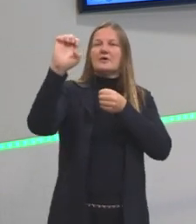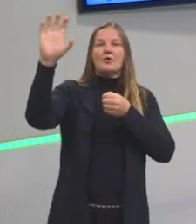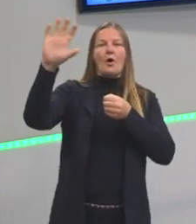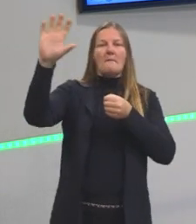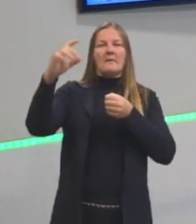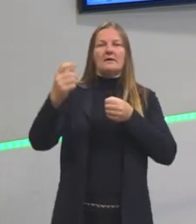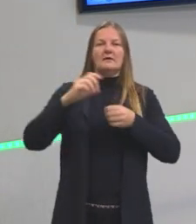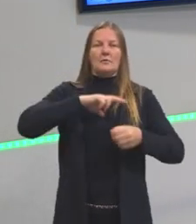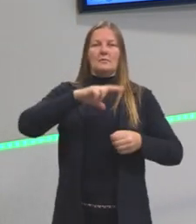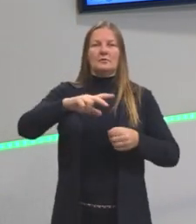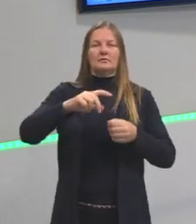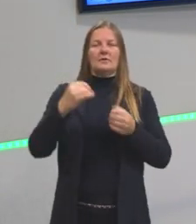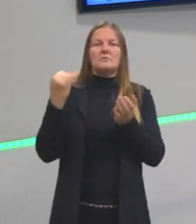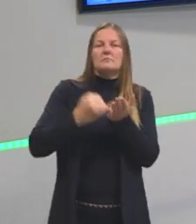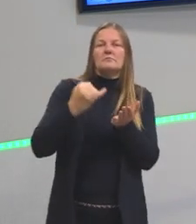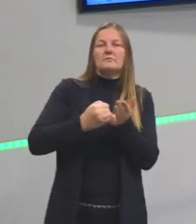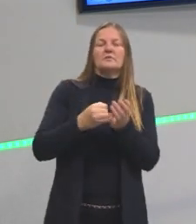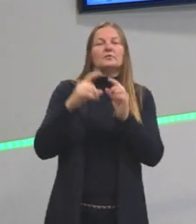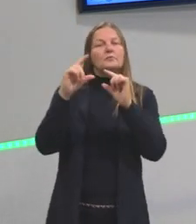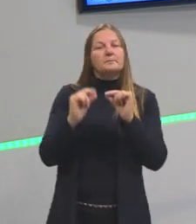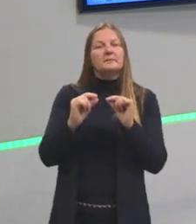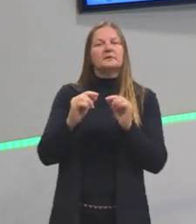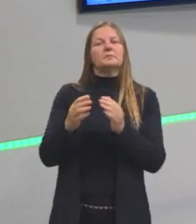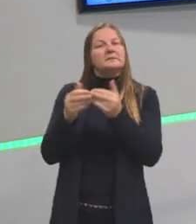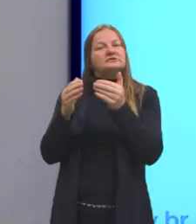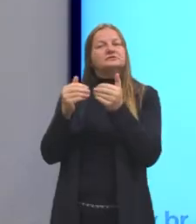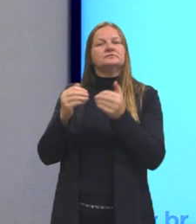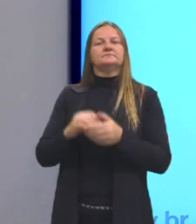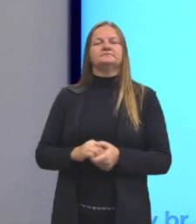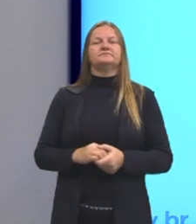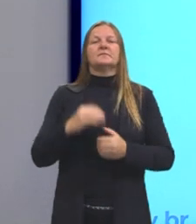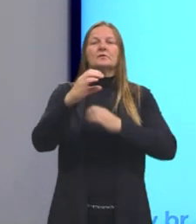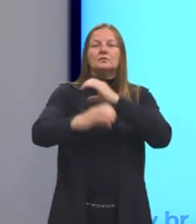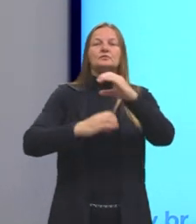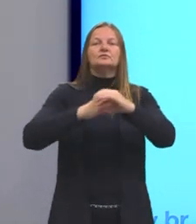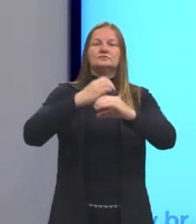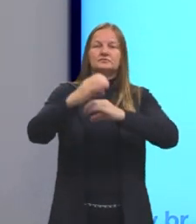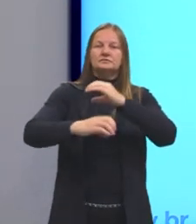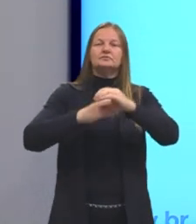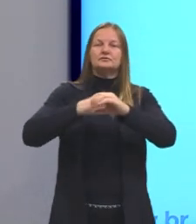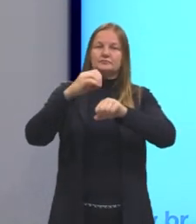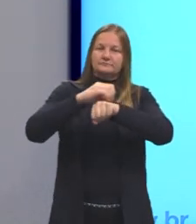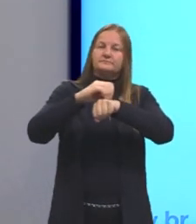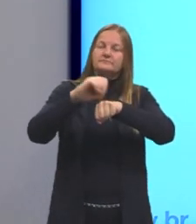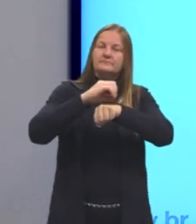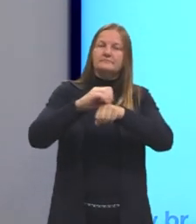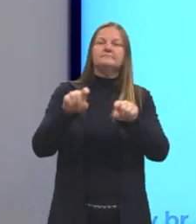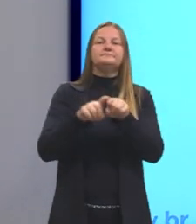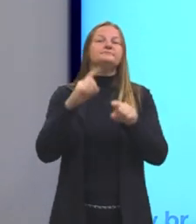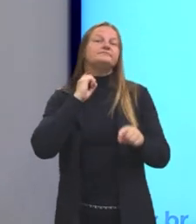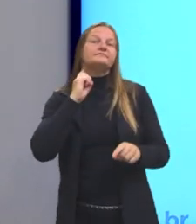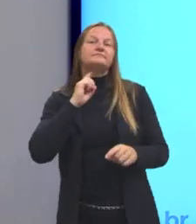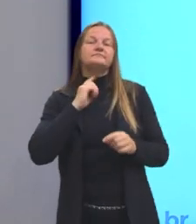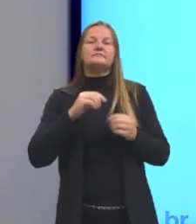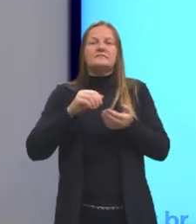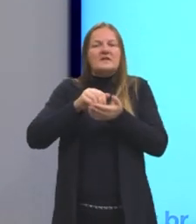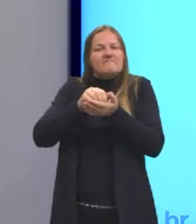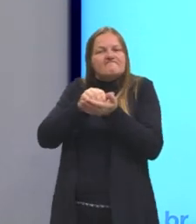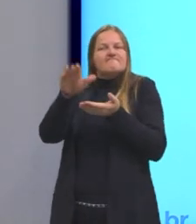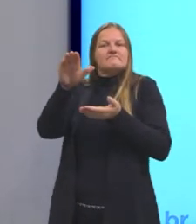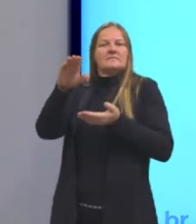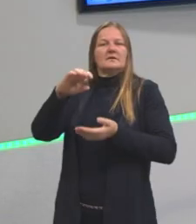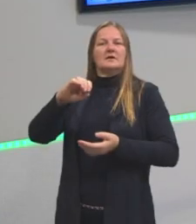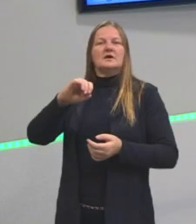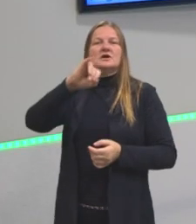para não pagar impostos tão altos. O ciclo da mineração, do ouro também em Minas Gerais, e a expulsão dos jesuítas. Por quê?